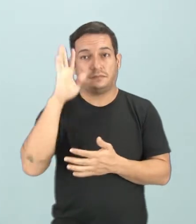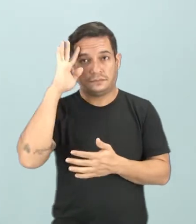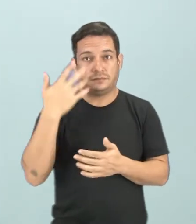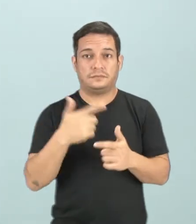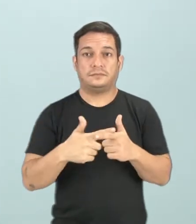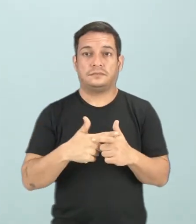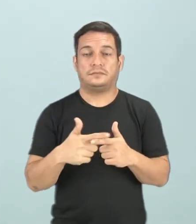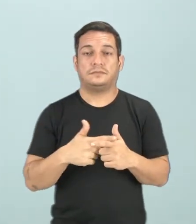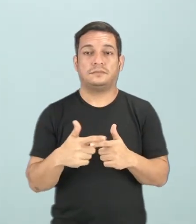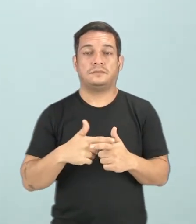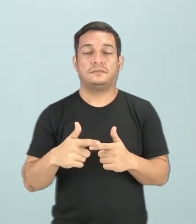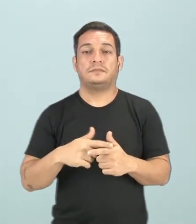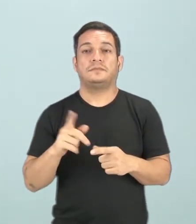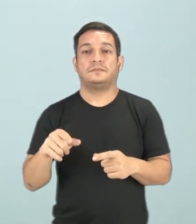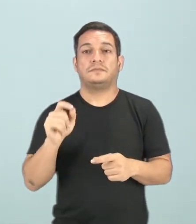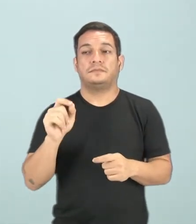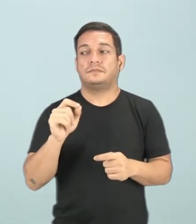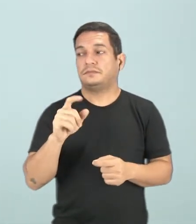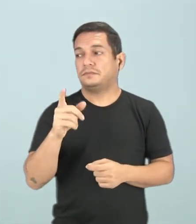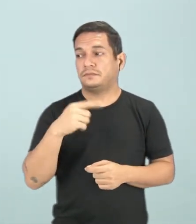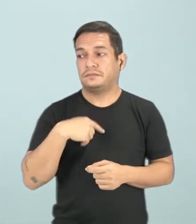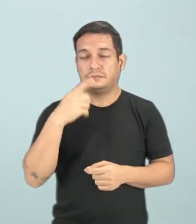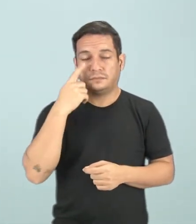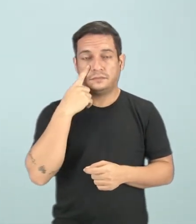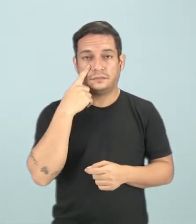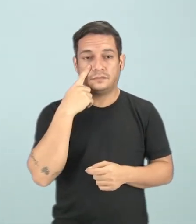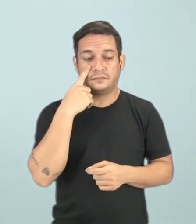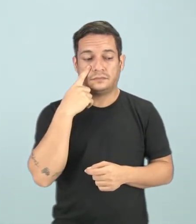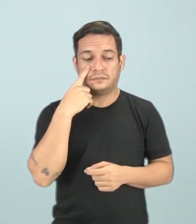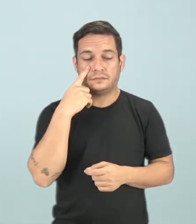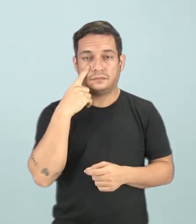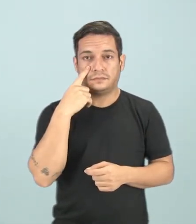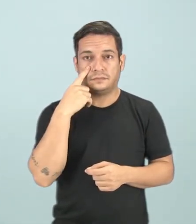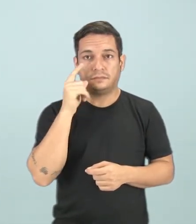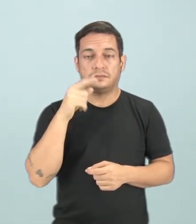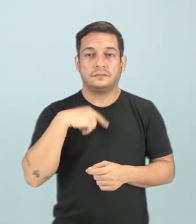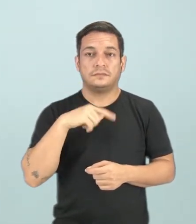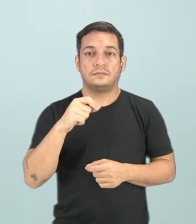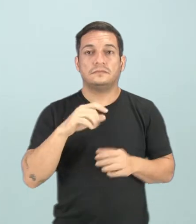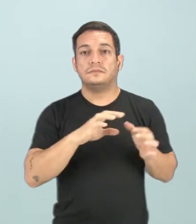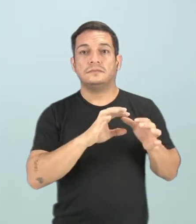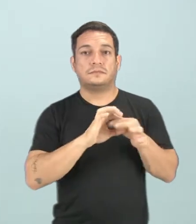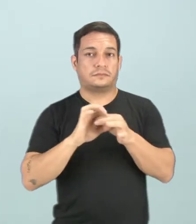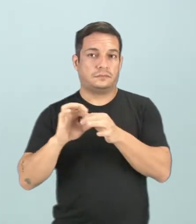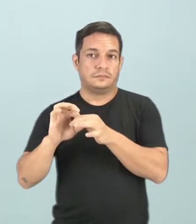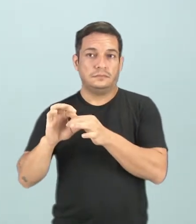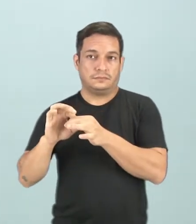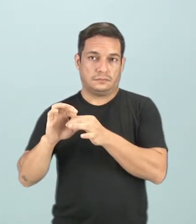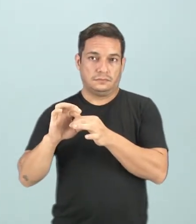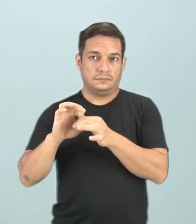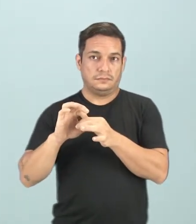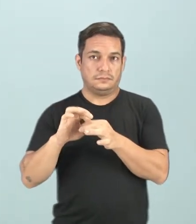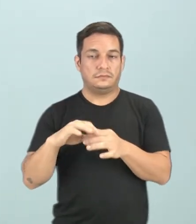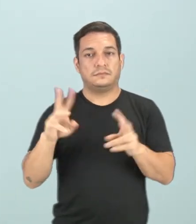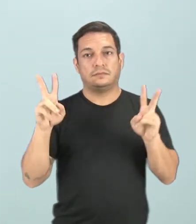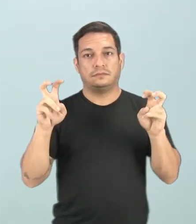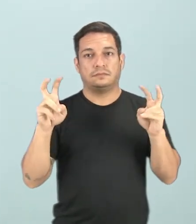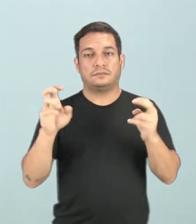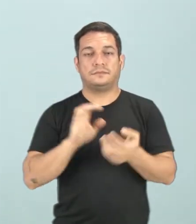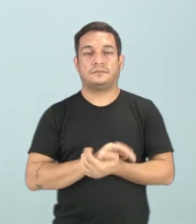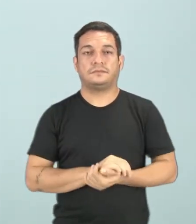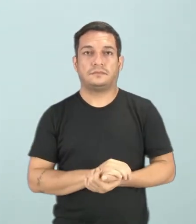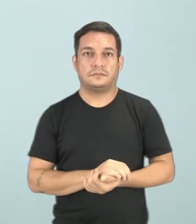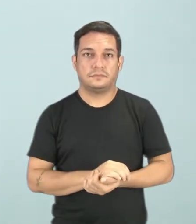problemas que estão a ser trabalhado, contextualizado nessa temática.